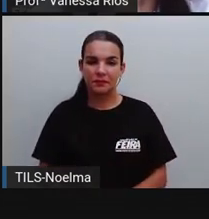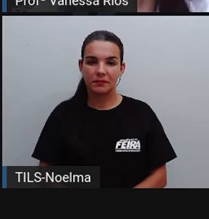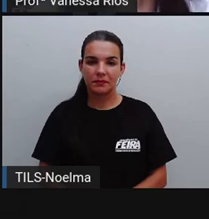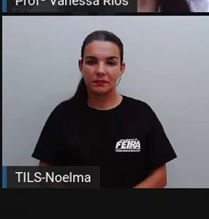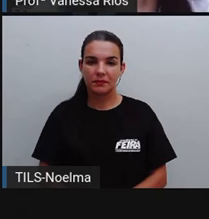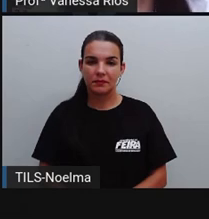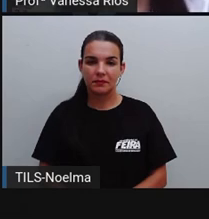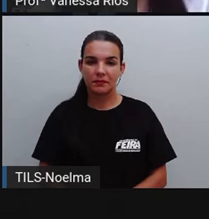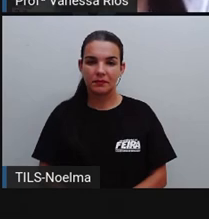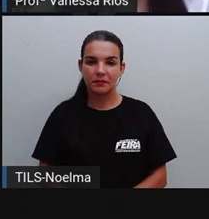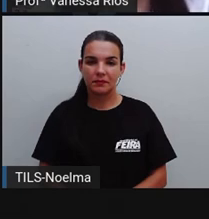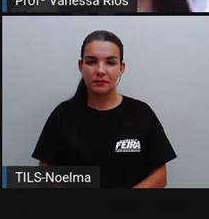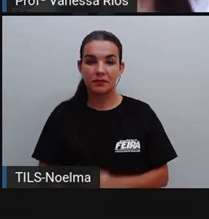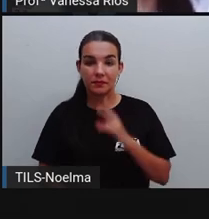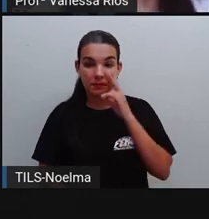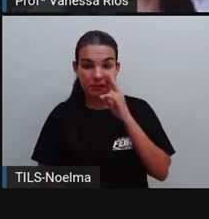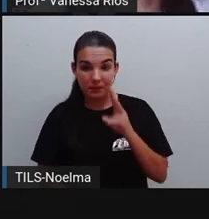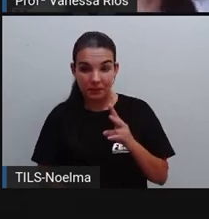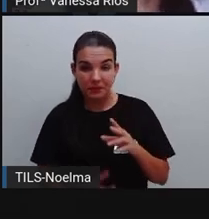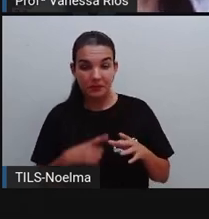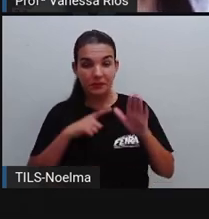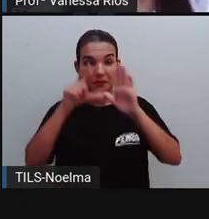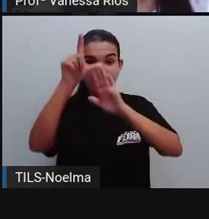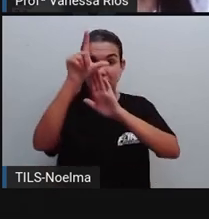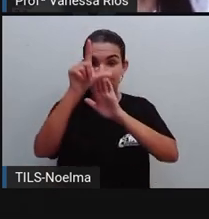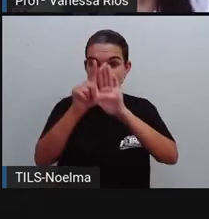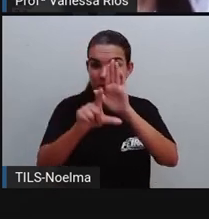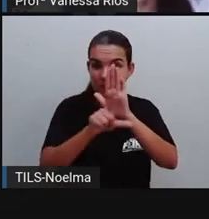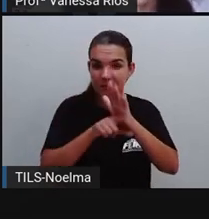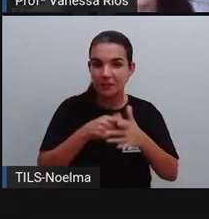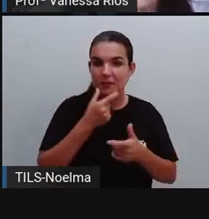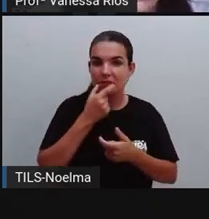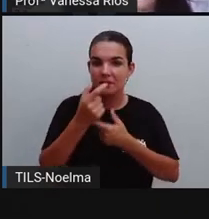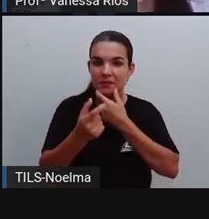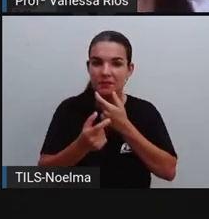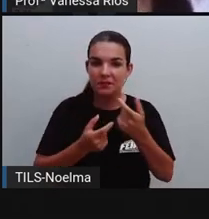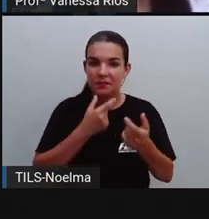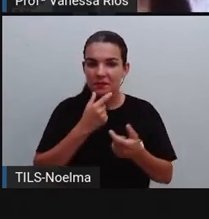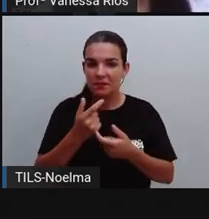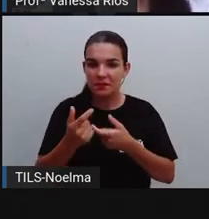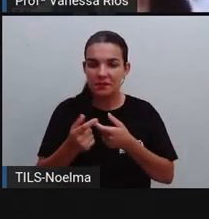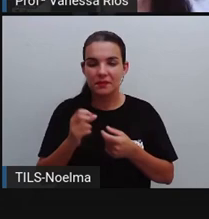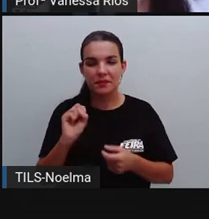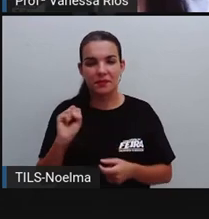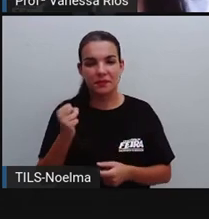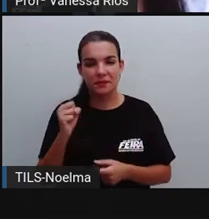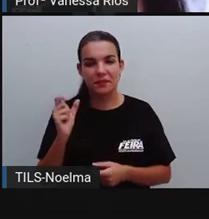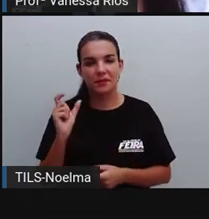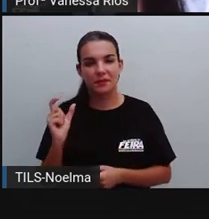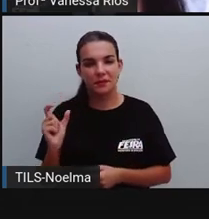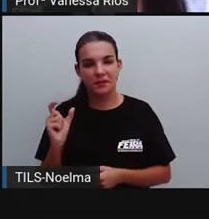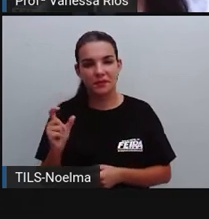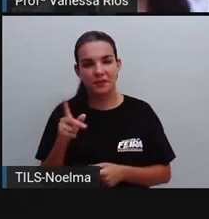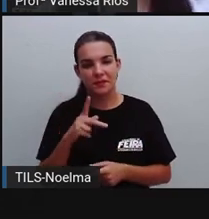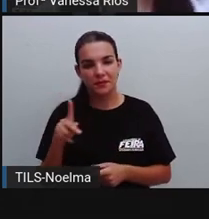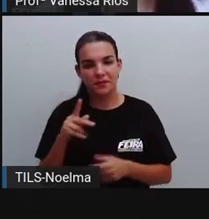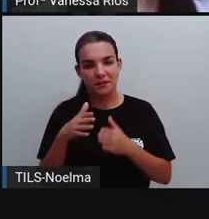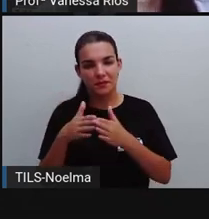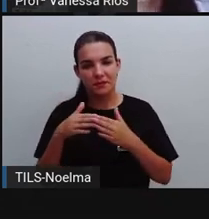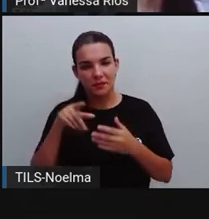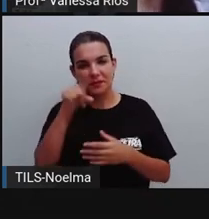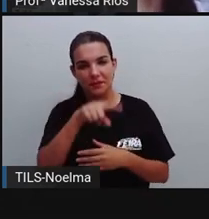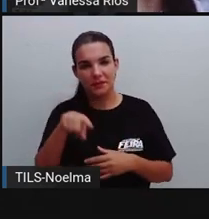Pronto. Pronto. Então a gente observa aí na nossa lista, né? No nosso vocabulário. Oito palavras que a Pro pediu que vocês